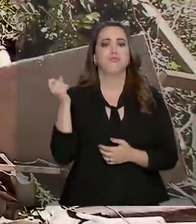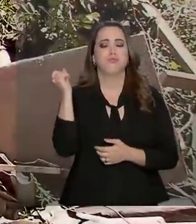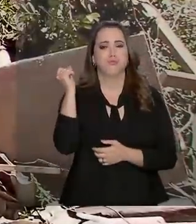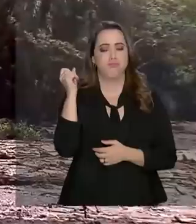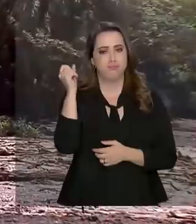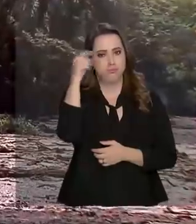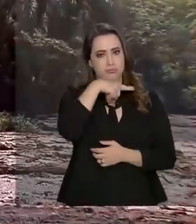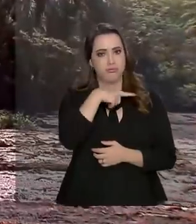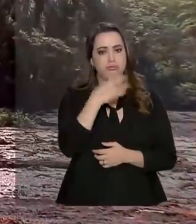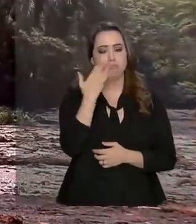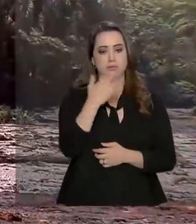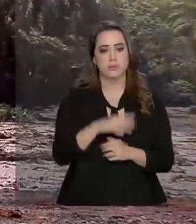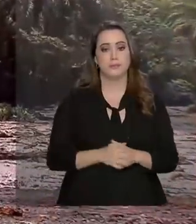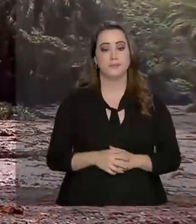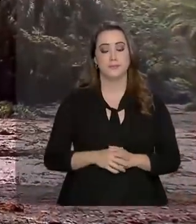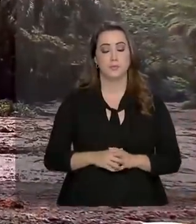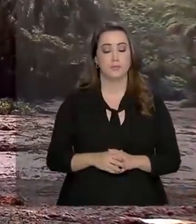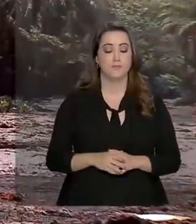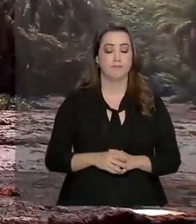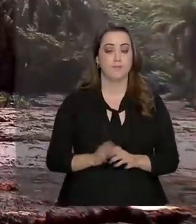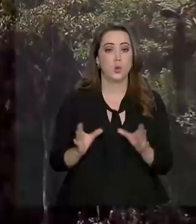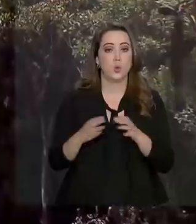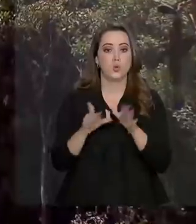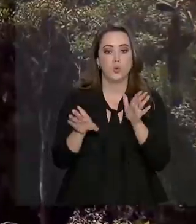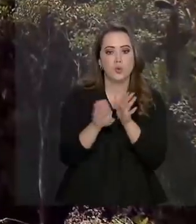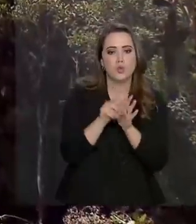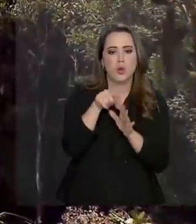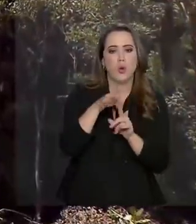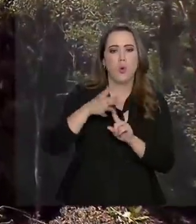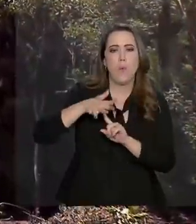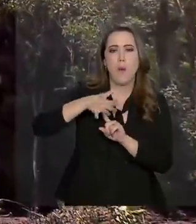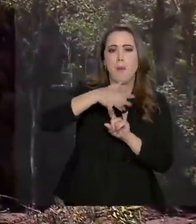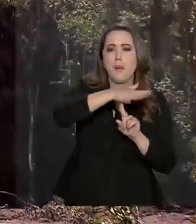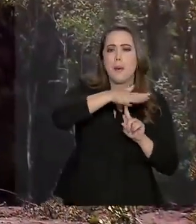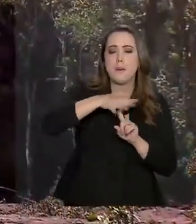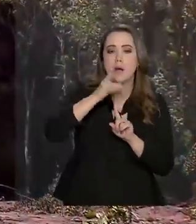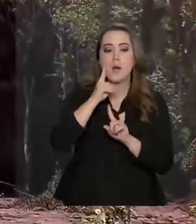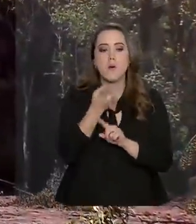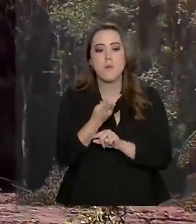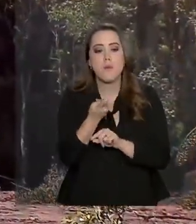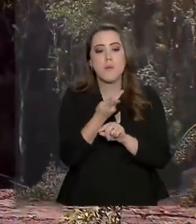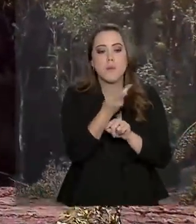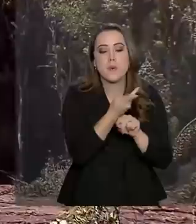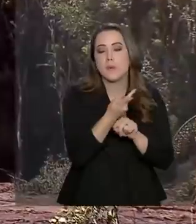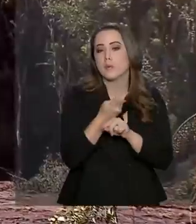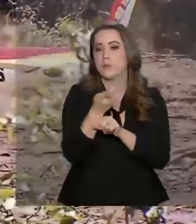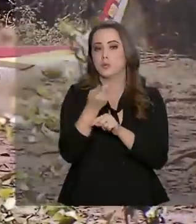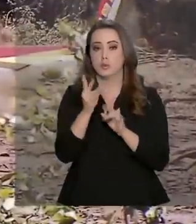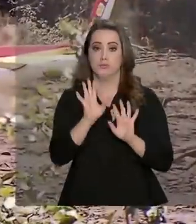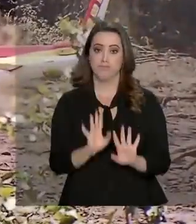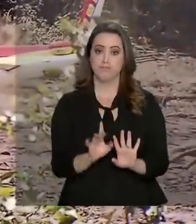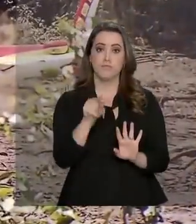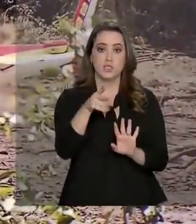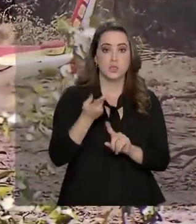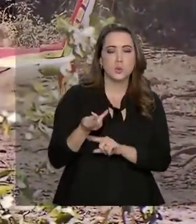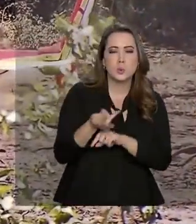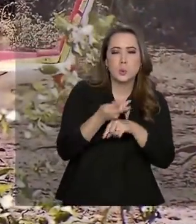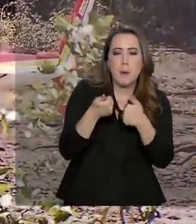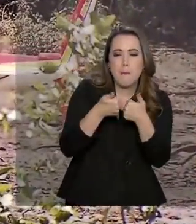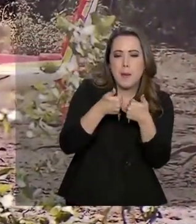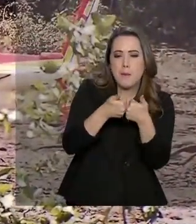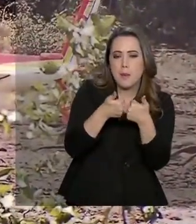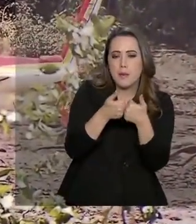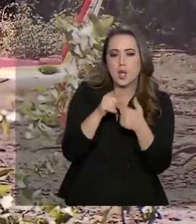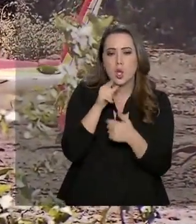desoladora. Nossa equipe chegou ao local quando um helicóptero do Corpo de Bombeiros estava fazendo buscas na região. Eles sobrevoavam bem